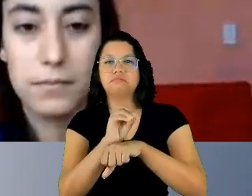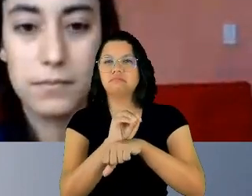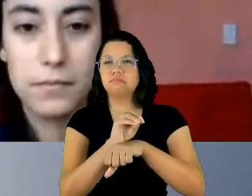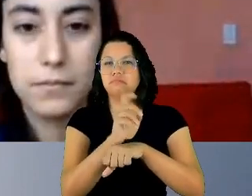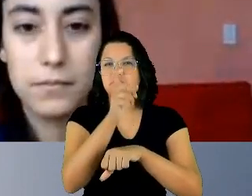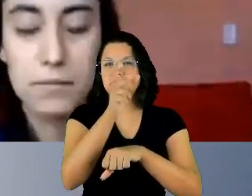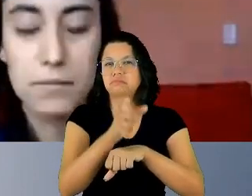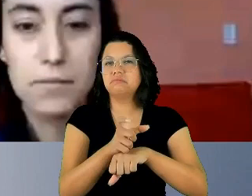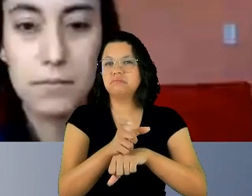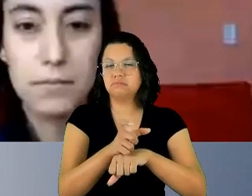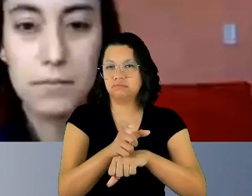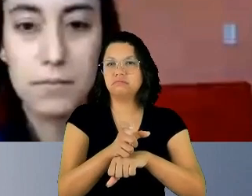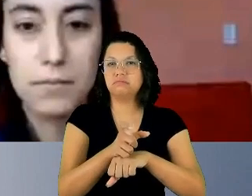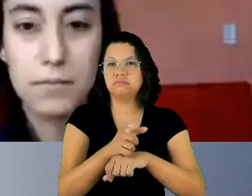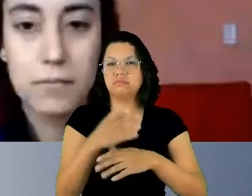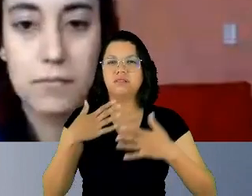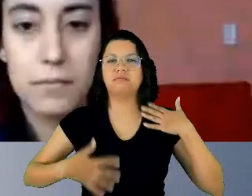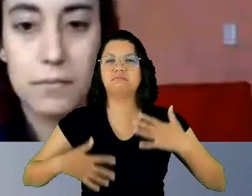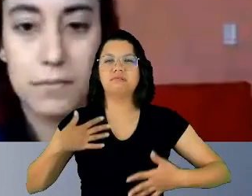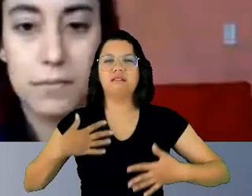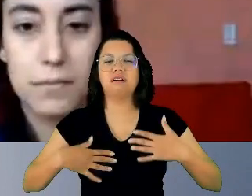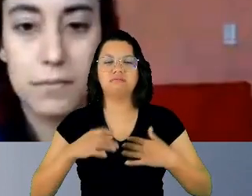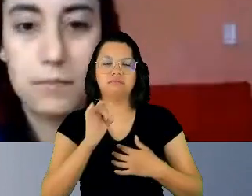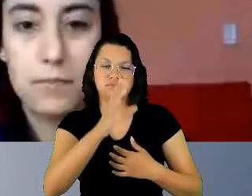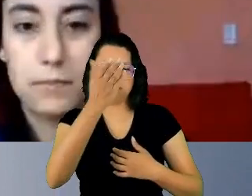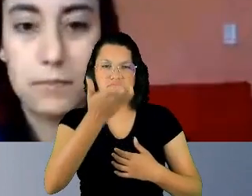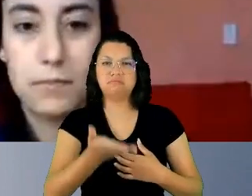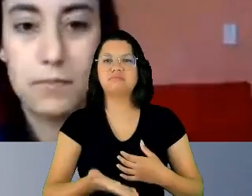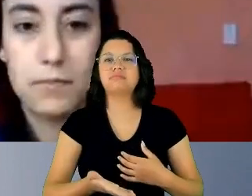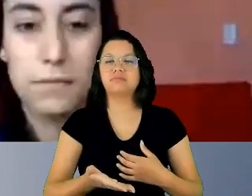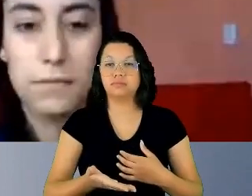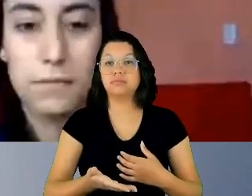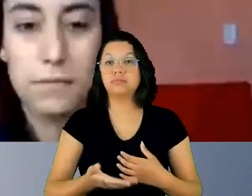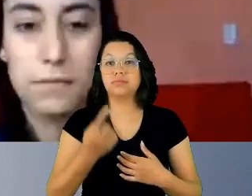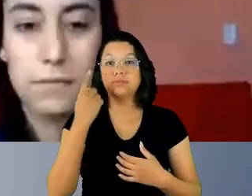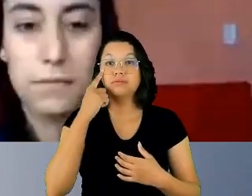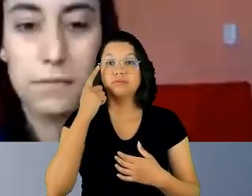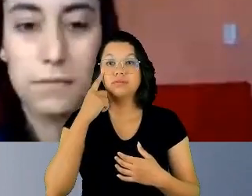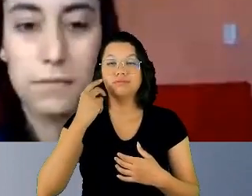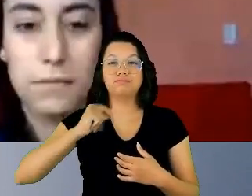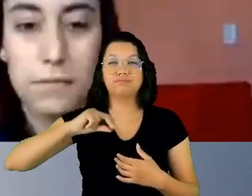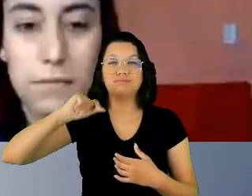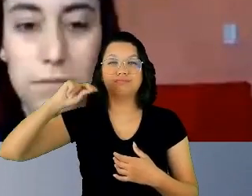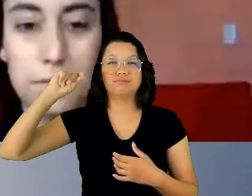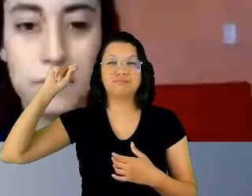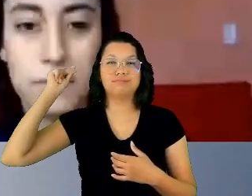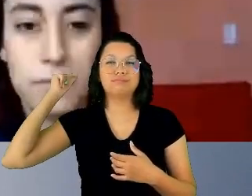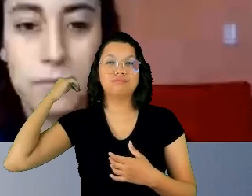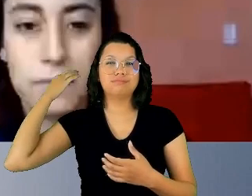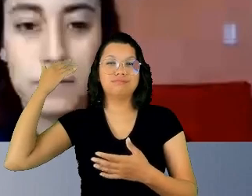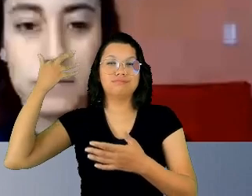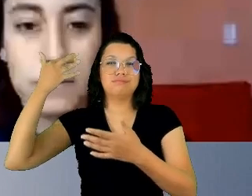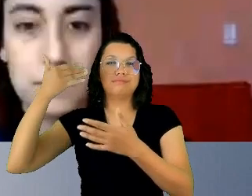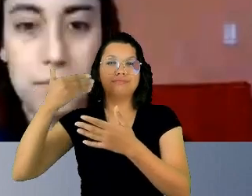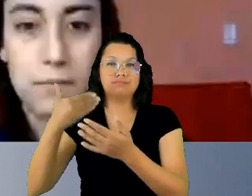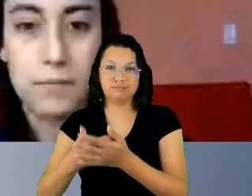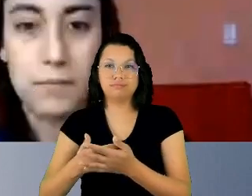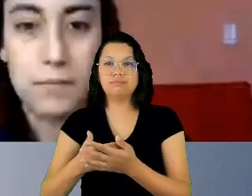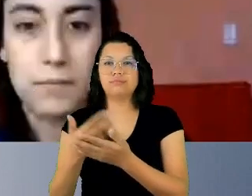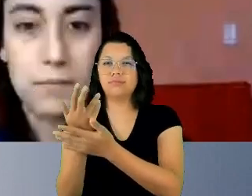um corpo apenas. Isso se vê desde a antiguidade. As artes